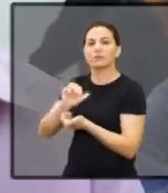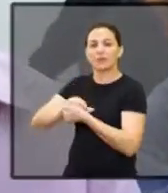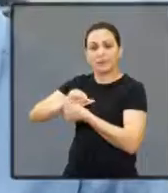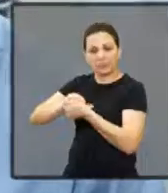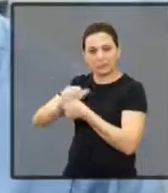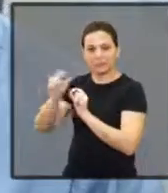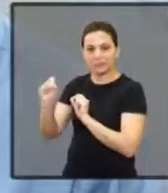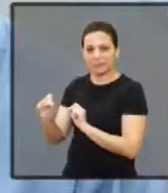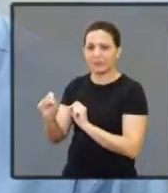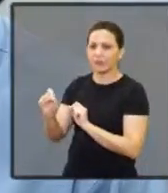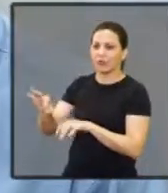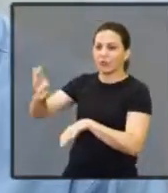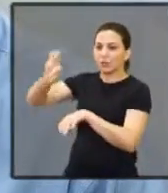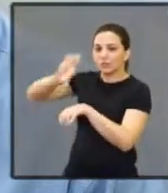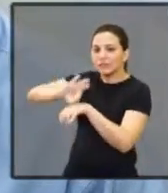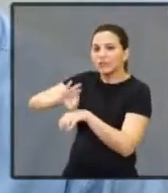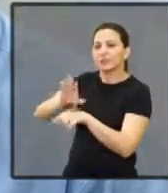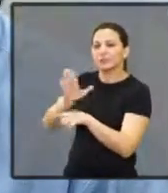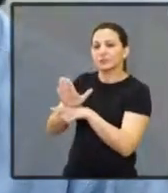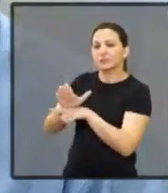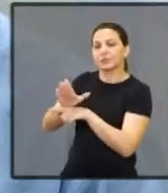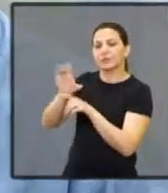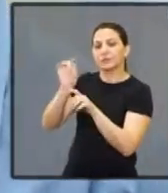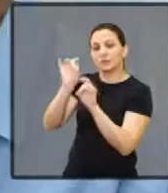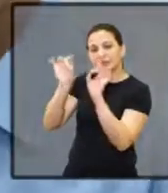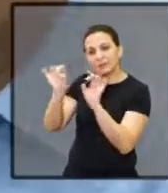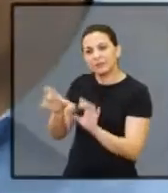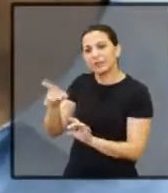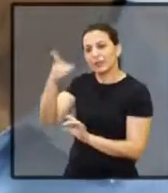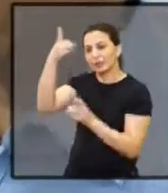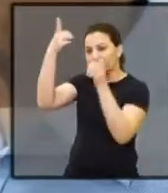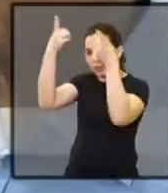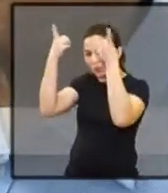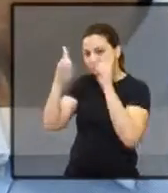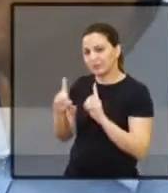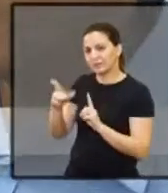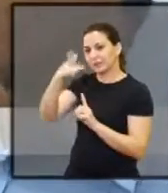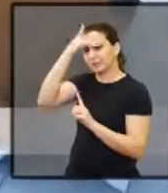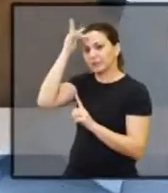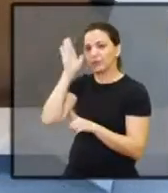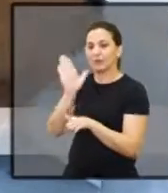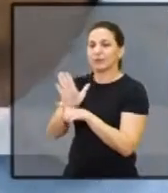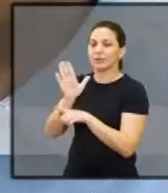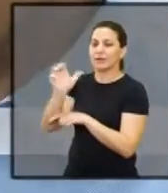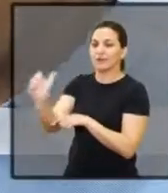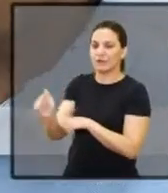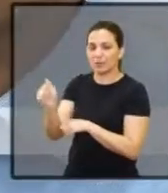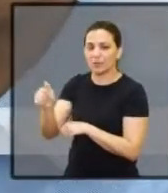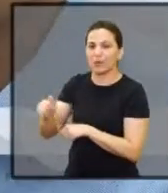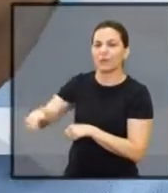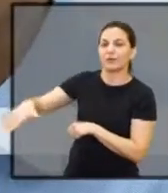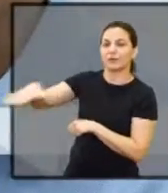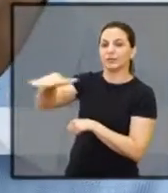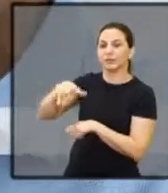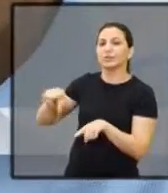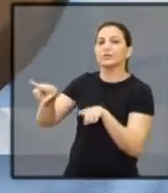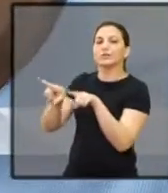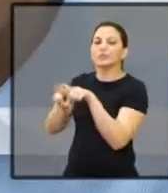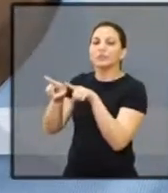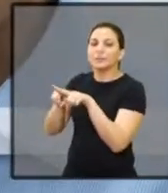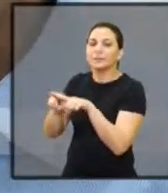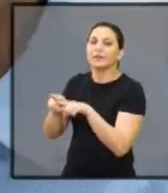adequada. Um grande centro de reabilitação. Vai atender a cidade de Araraquara, toda a nossa região.